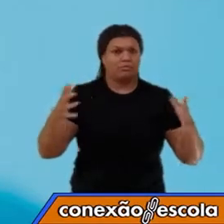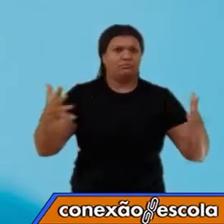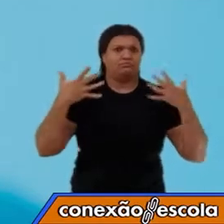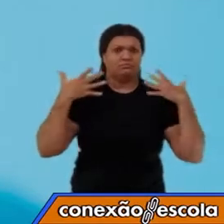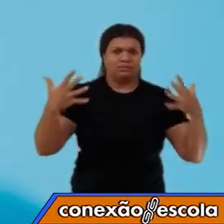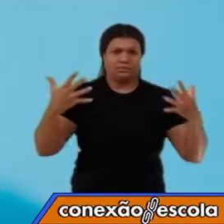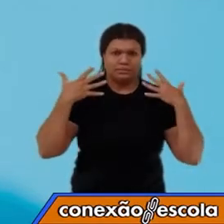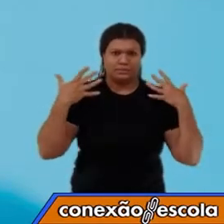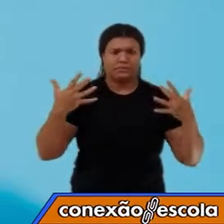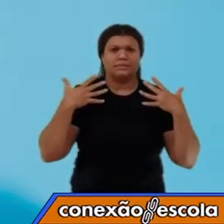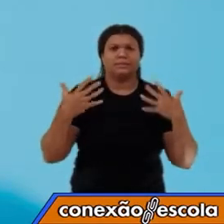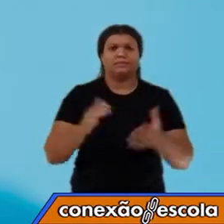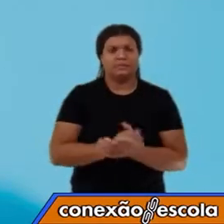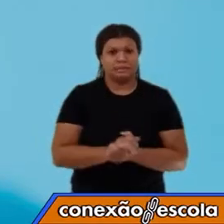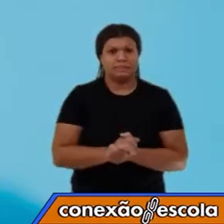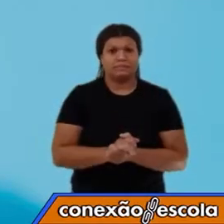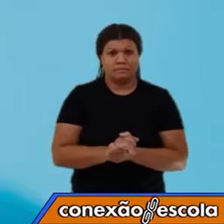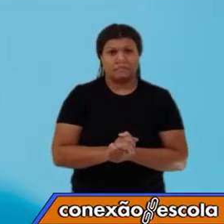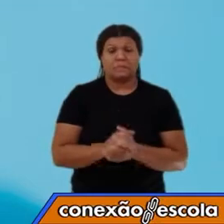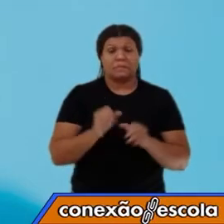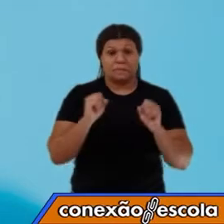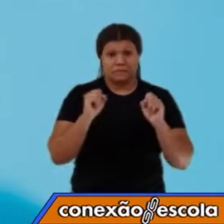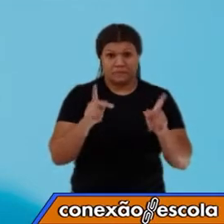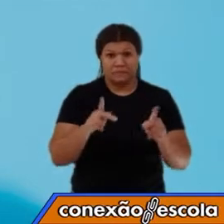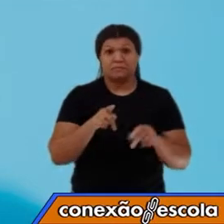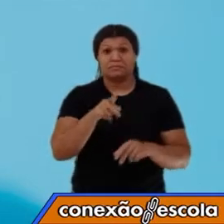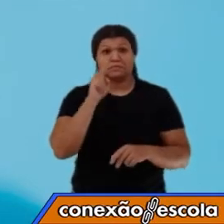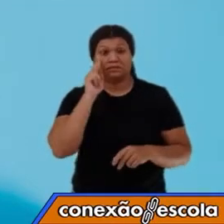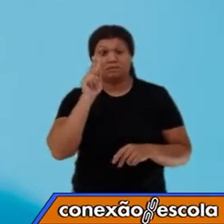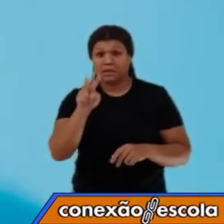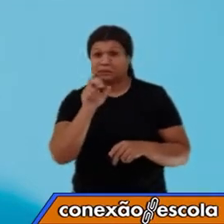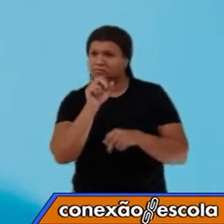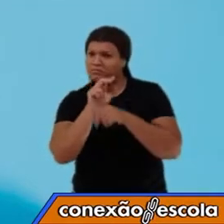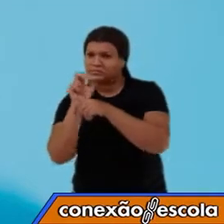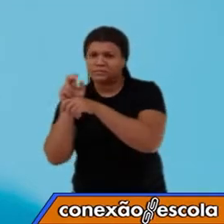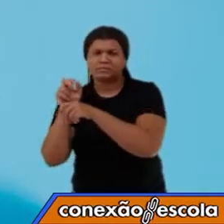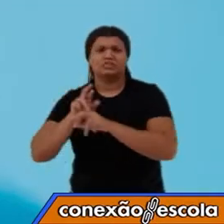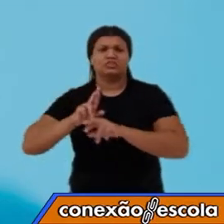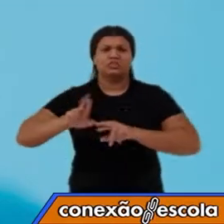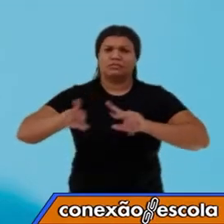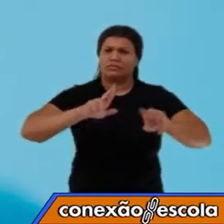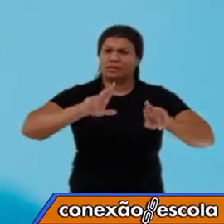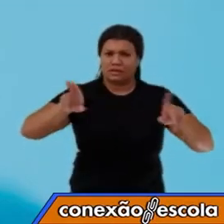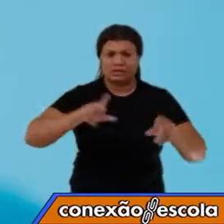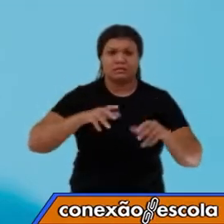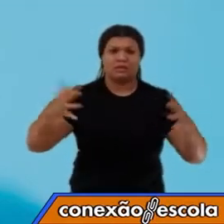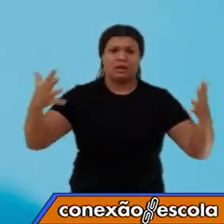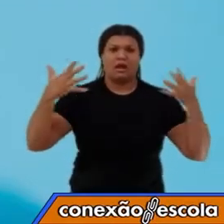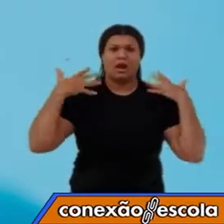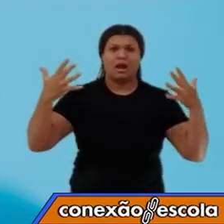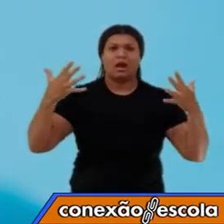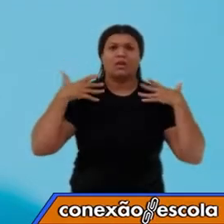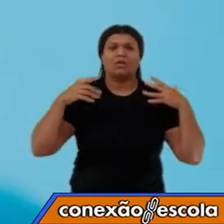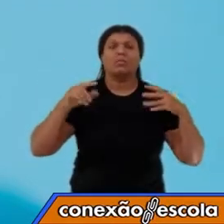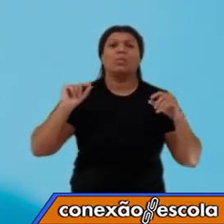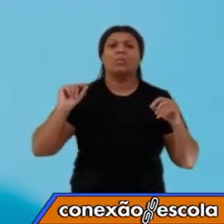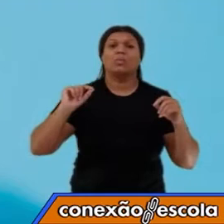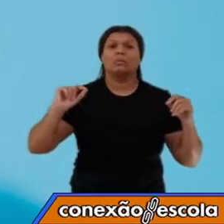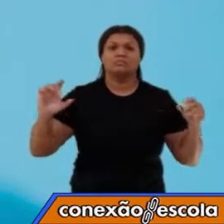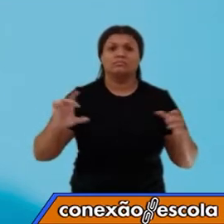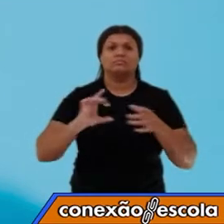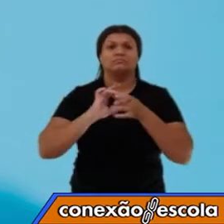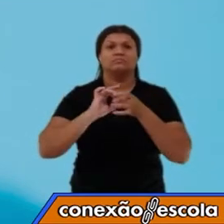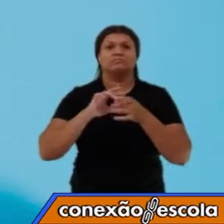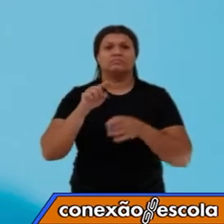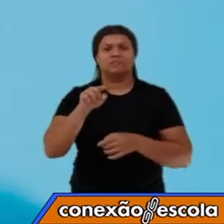vocês vão encontrar aí, em diferentes espaços, o calor associado a essa unidade